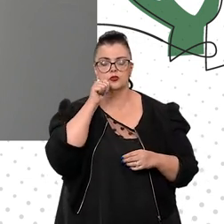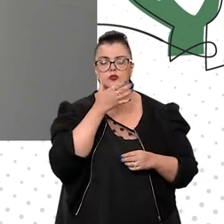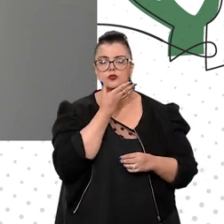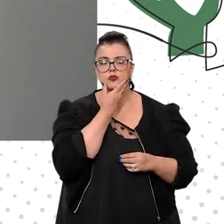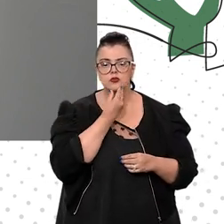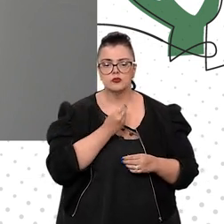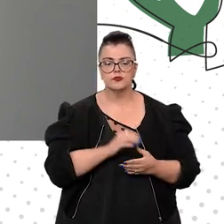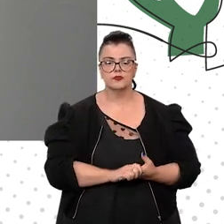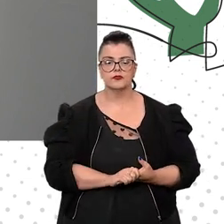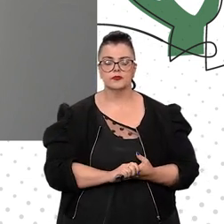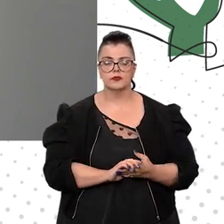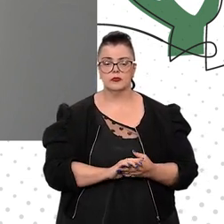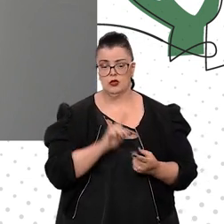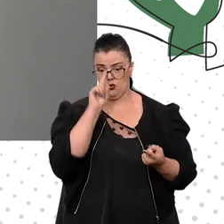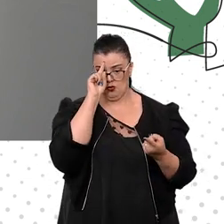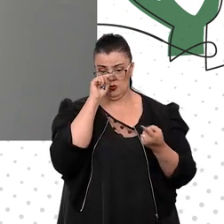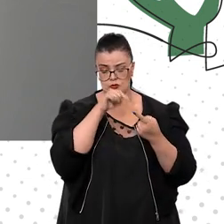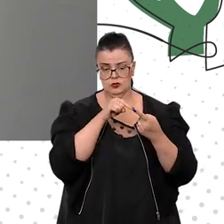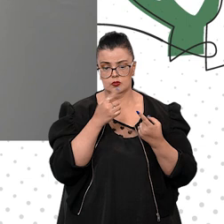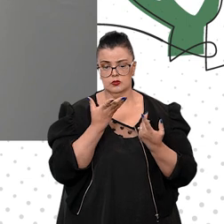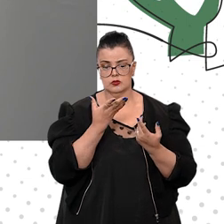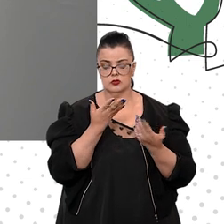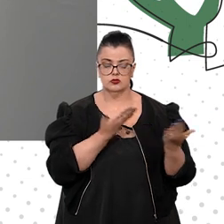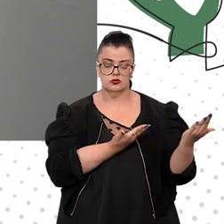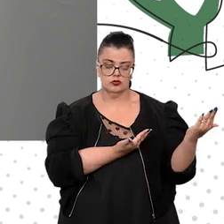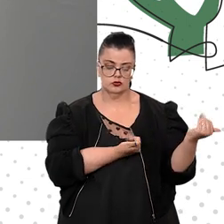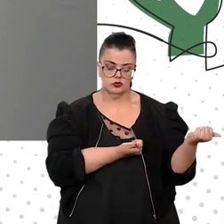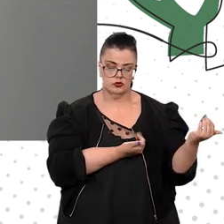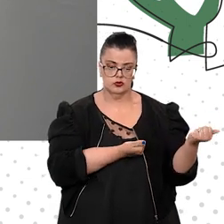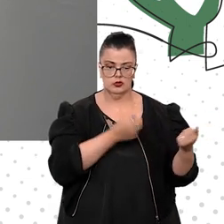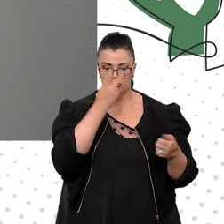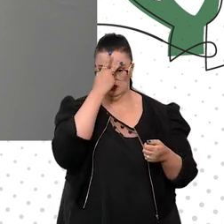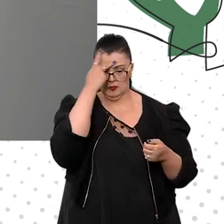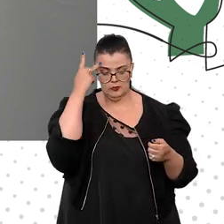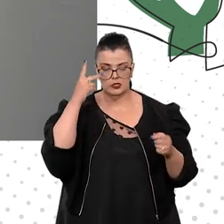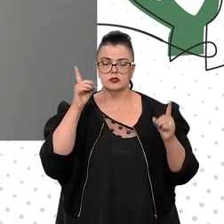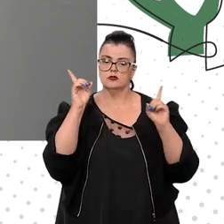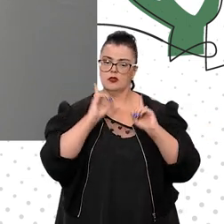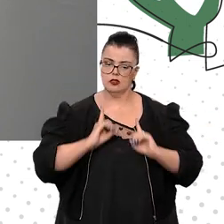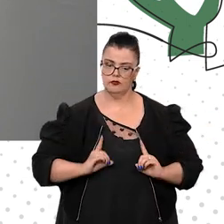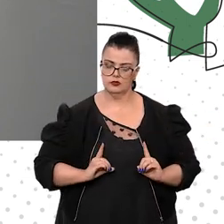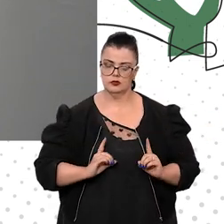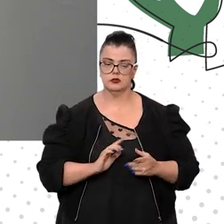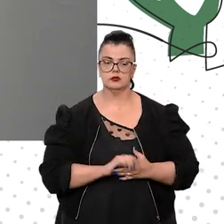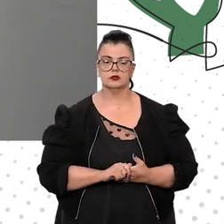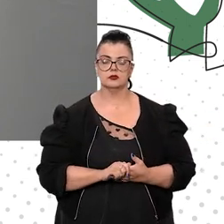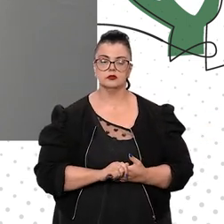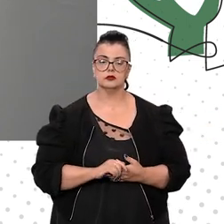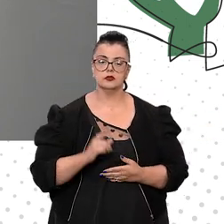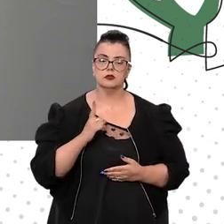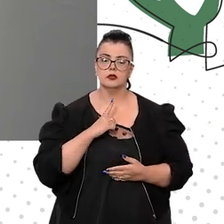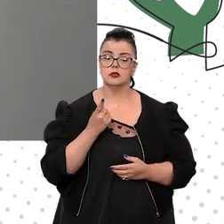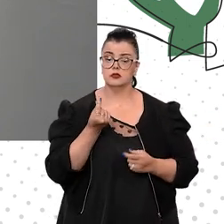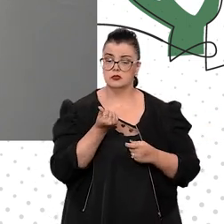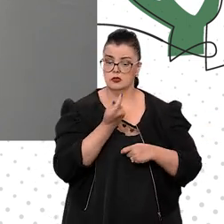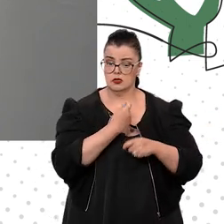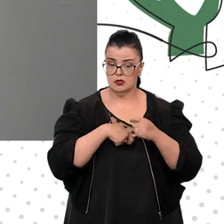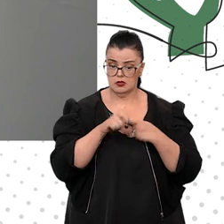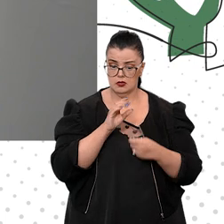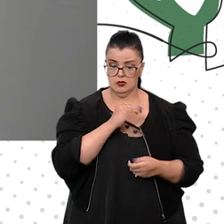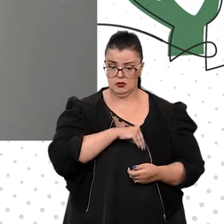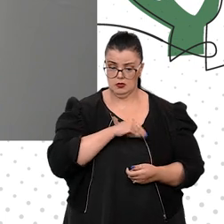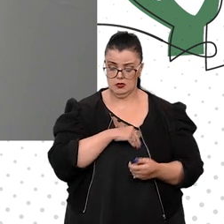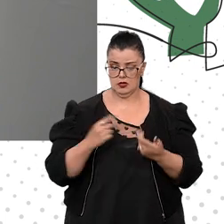inclusive para os jovens e as pessoas com deficiência e remuneração igual para